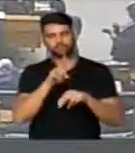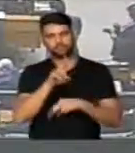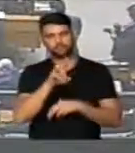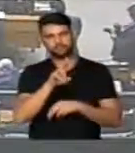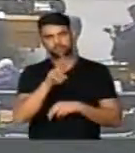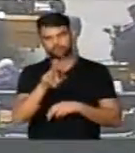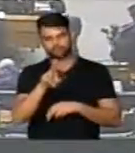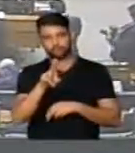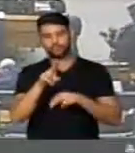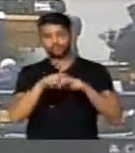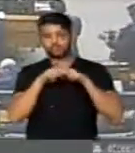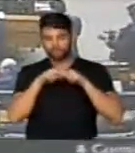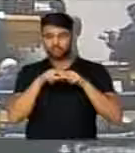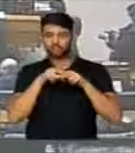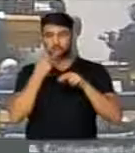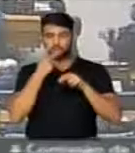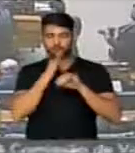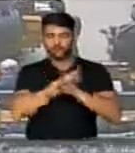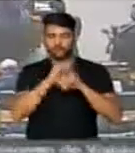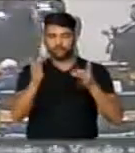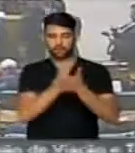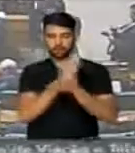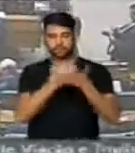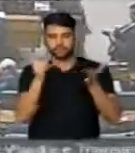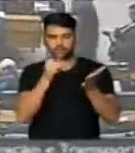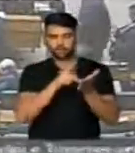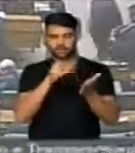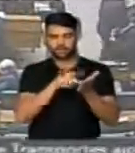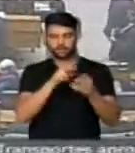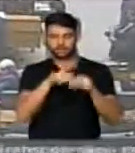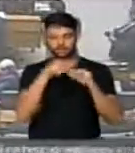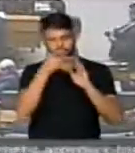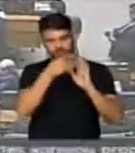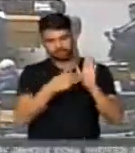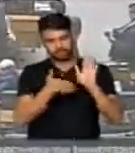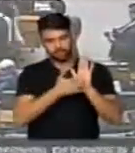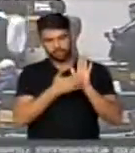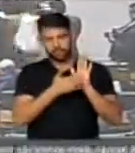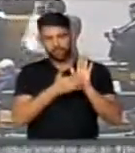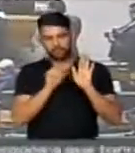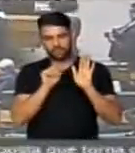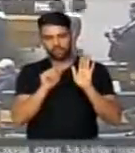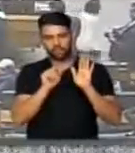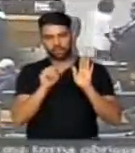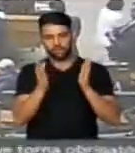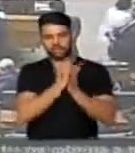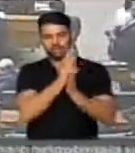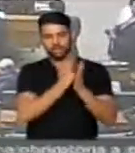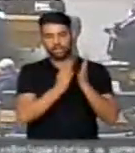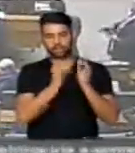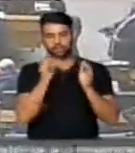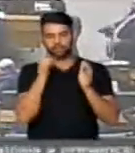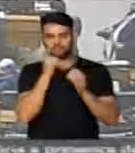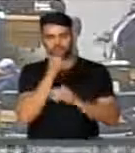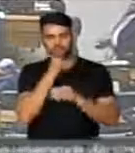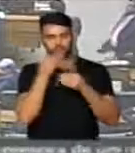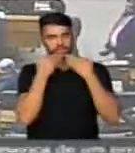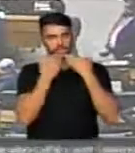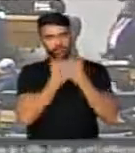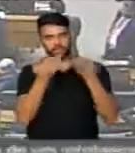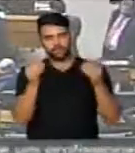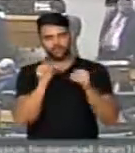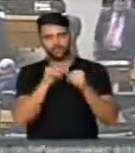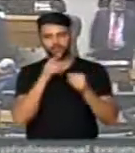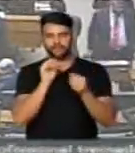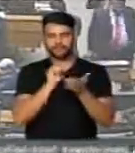DRU somente para repor algumas verdades sobre este projeto que tem algumas inverdades sendo colocadas para